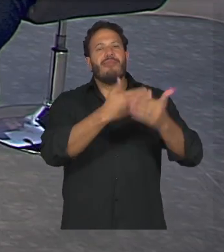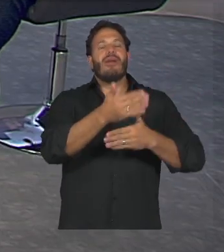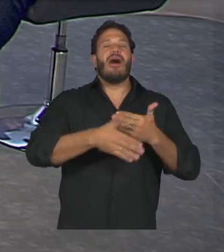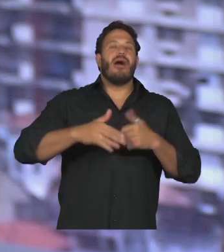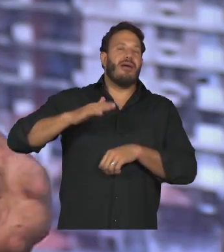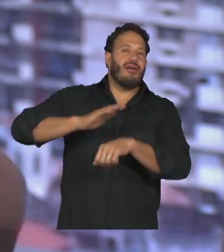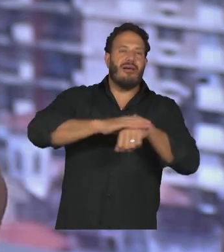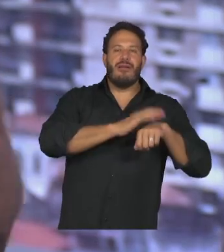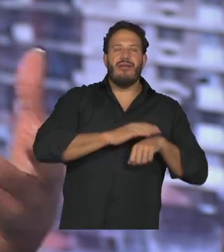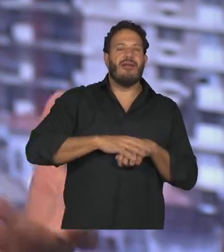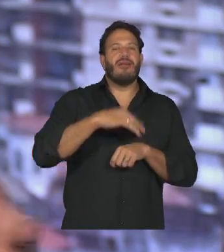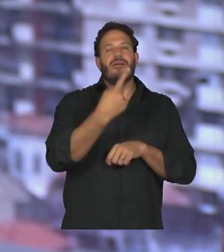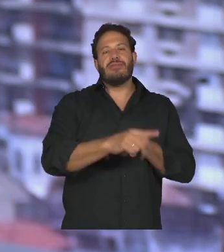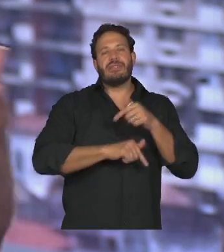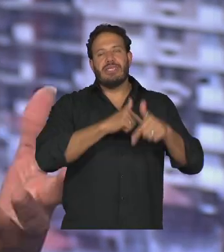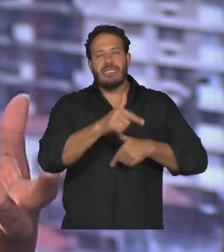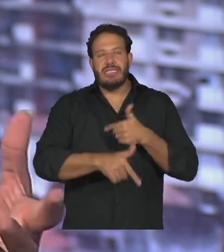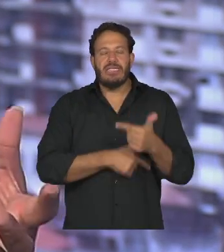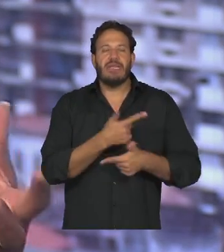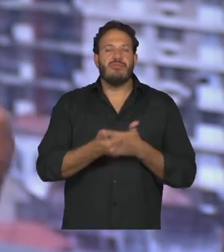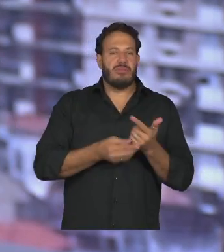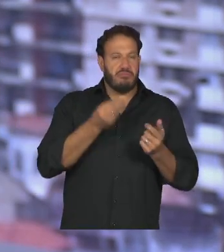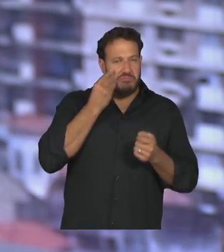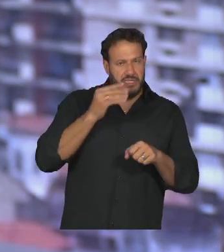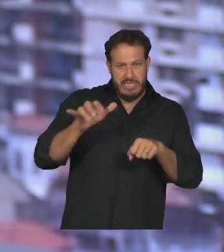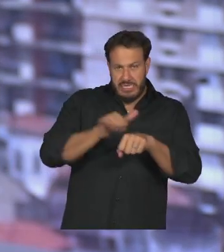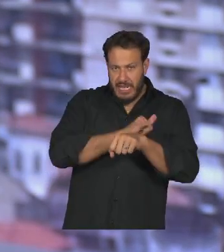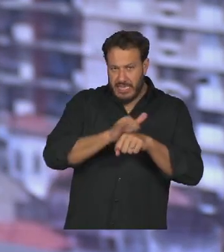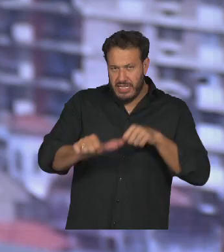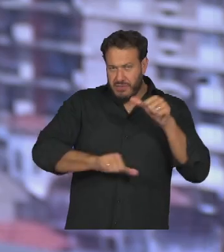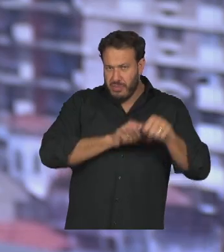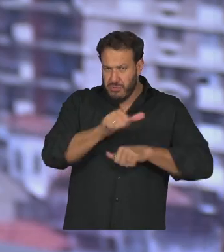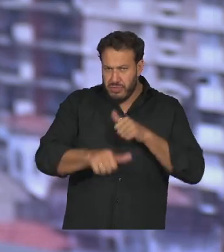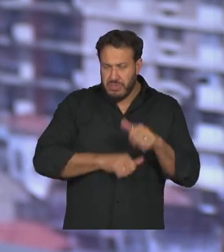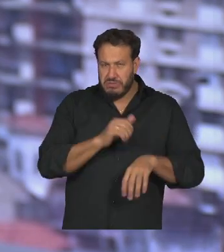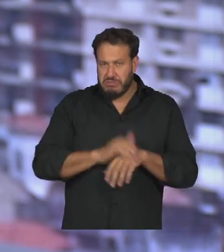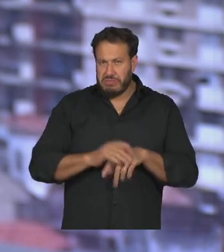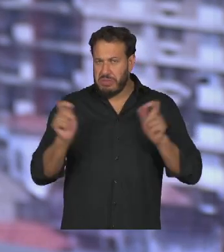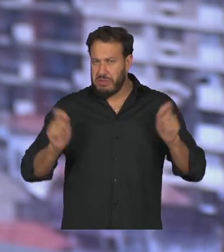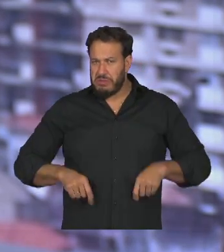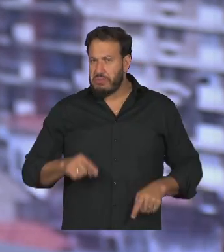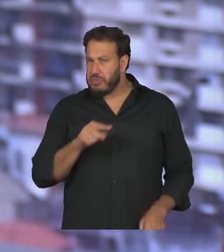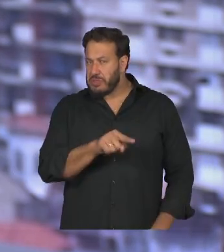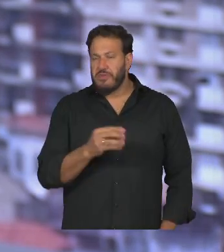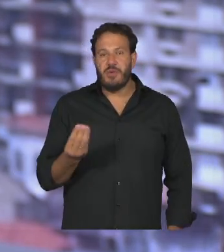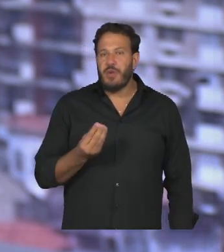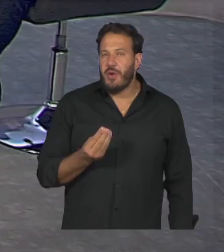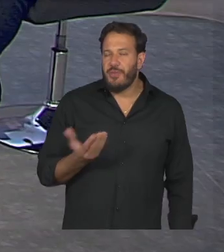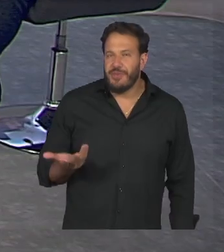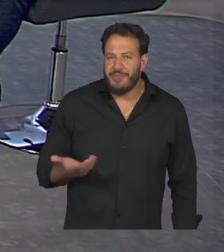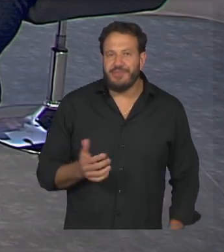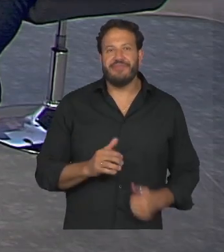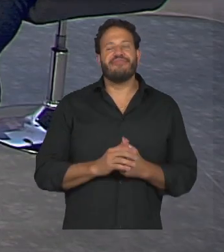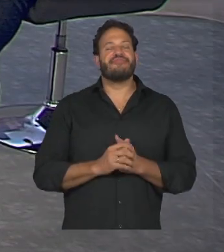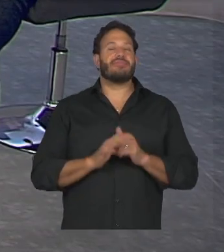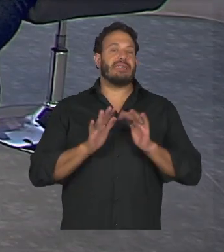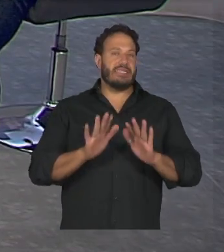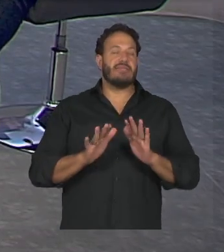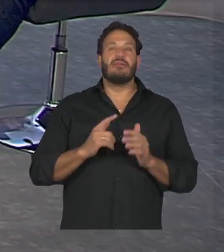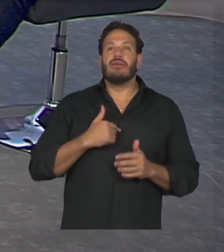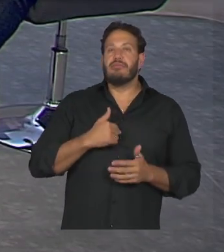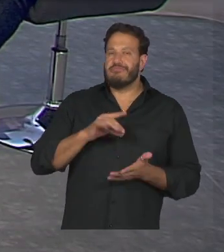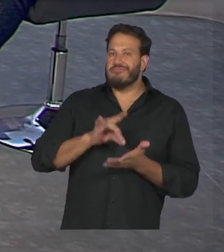de trabalho existem métricas existem ferramentas para tornar isso palpável de certa forma existe na verdade